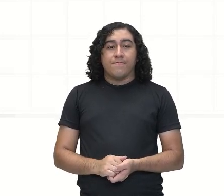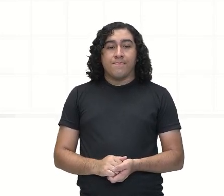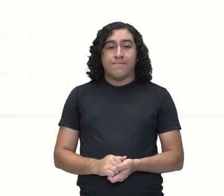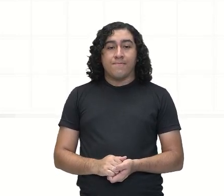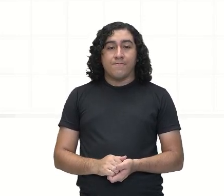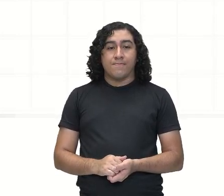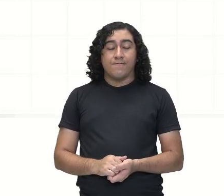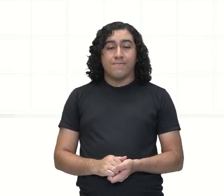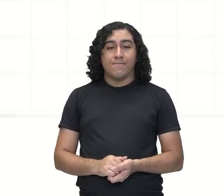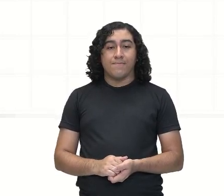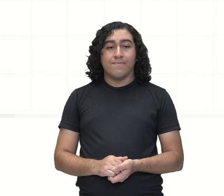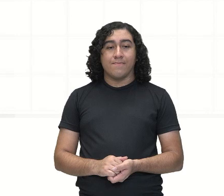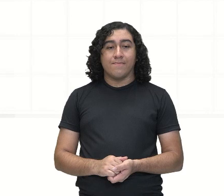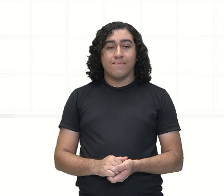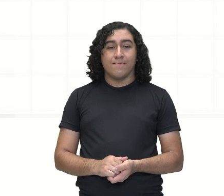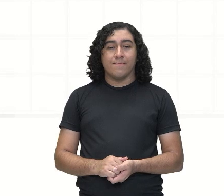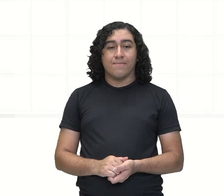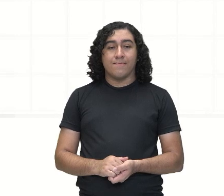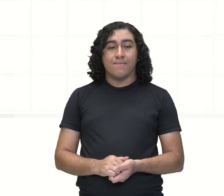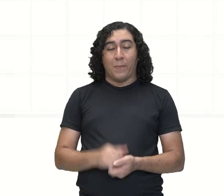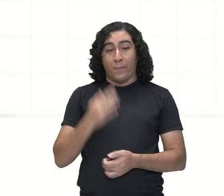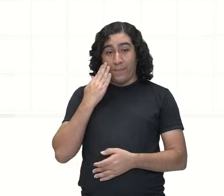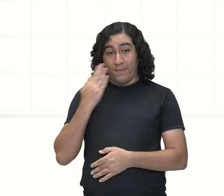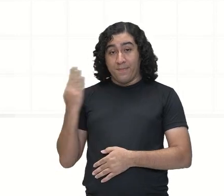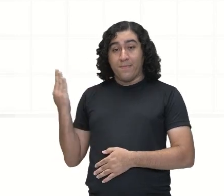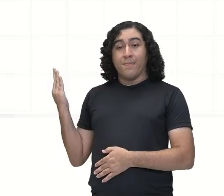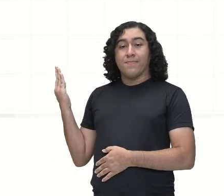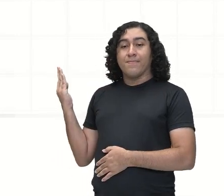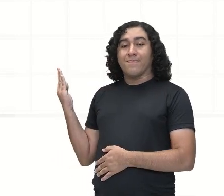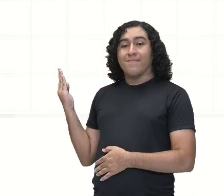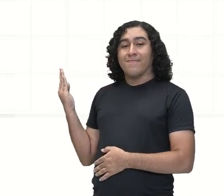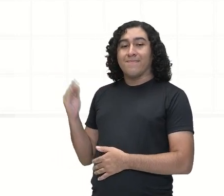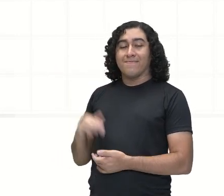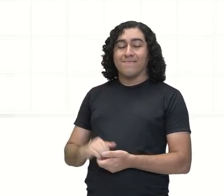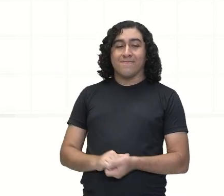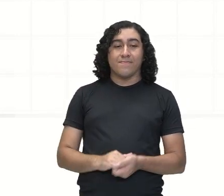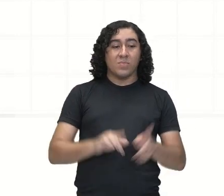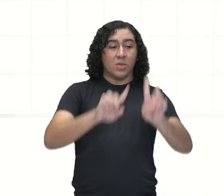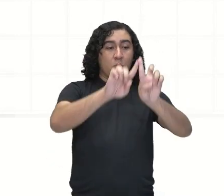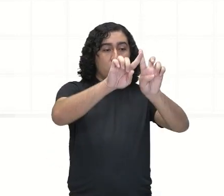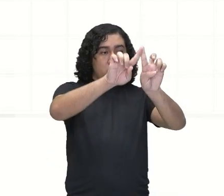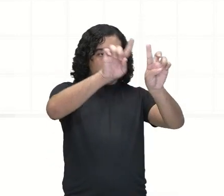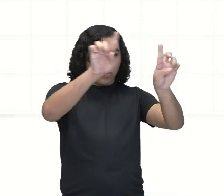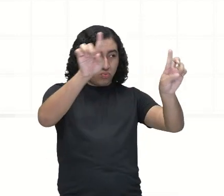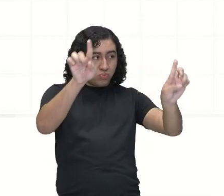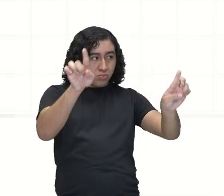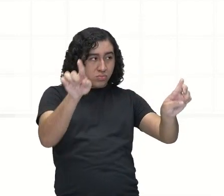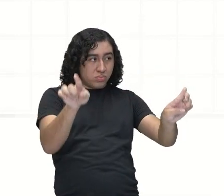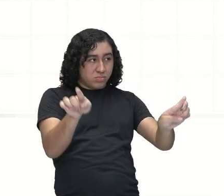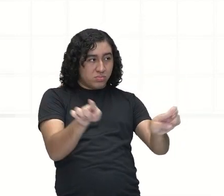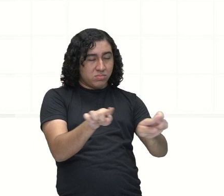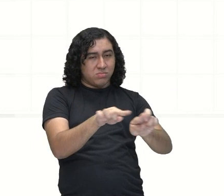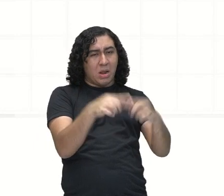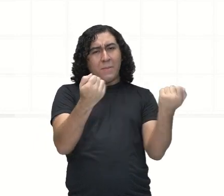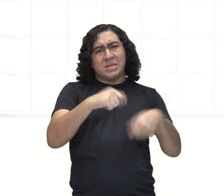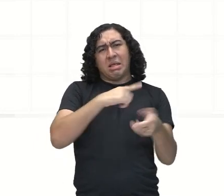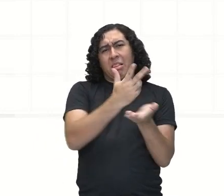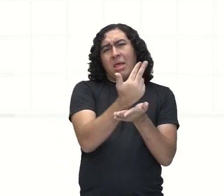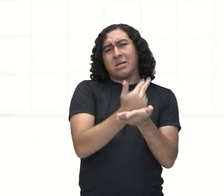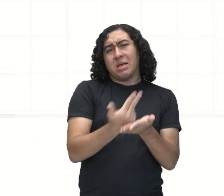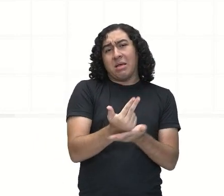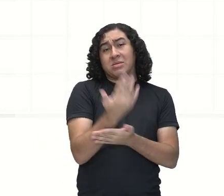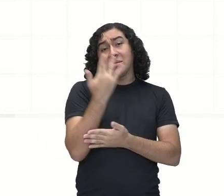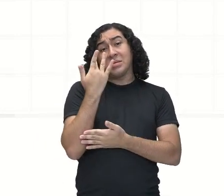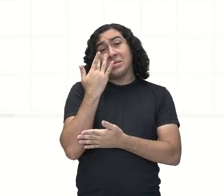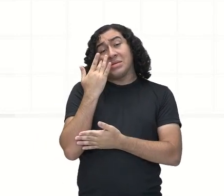Vamos... Eu vou fazer aqui, né? Você, muitas vezes, não precisa fazer o desenho, caso você